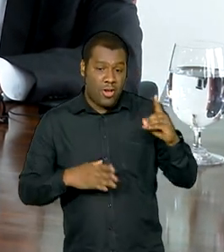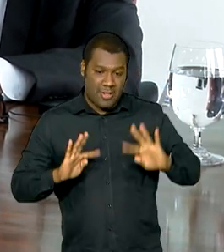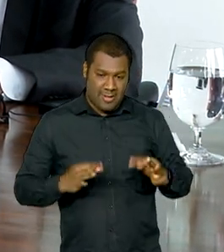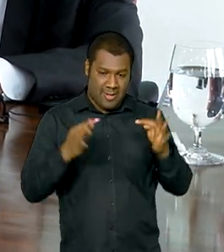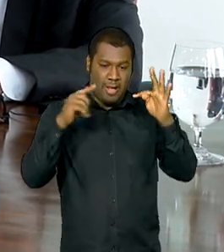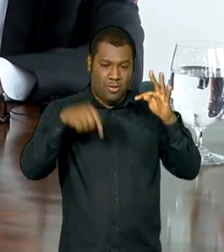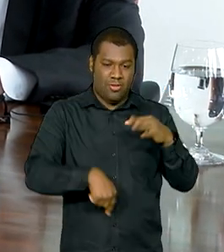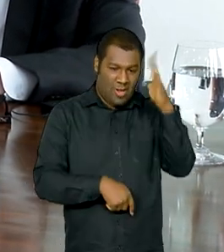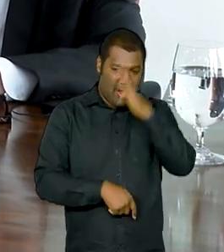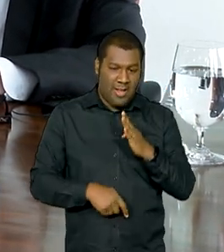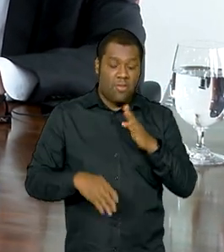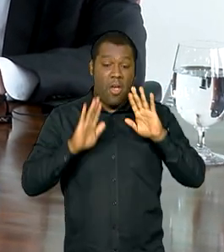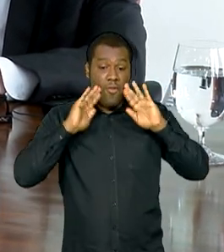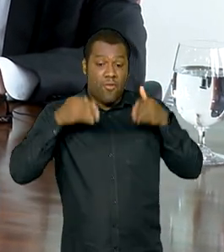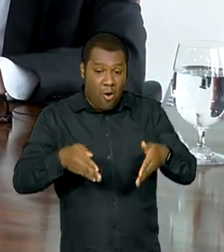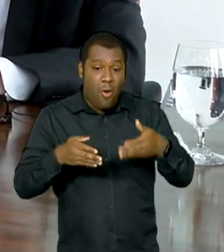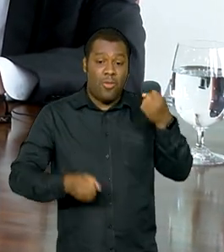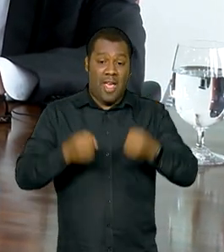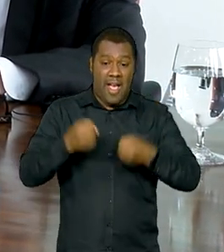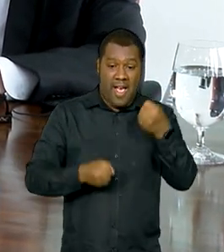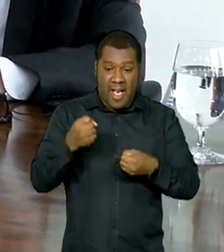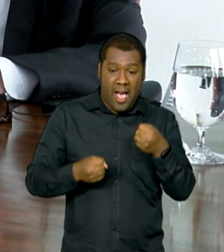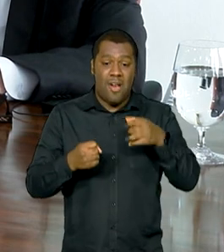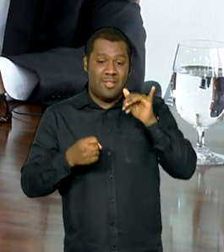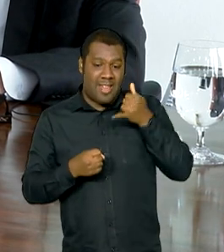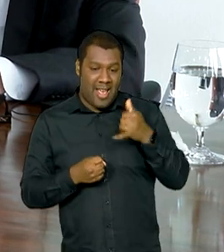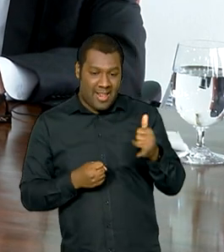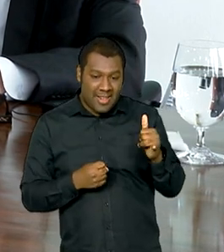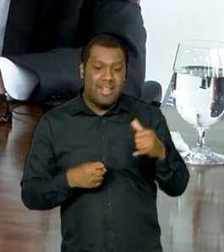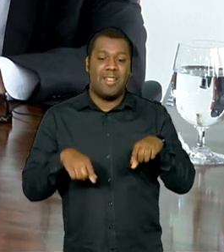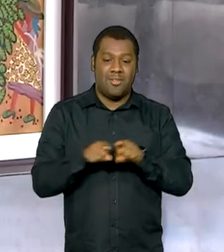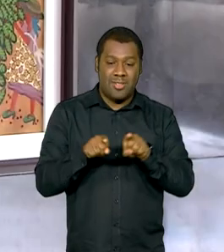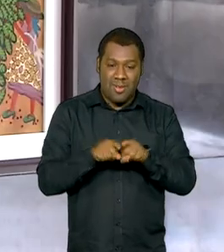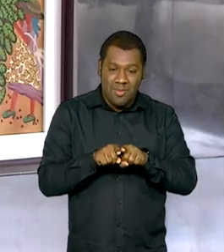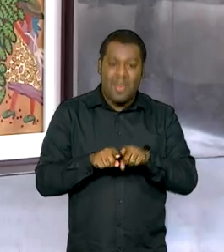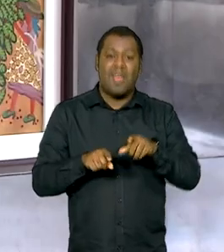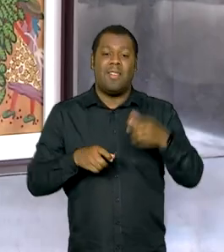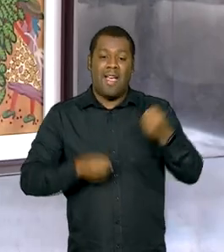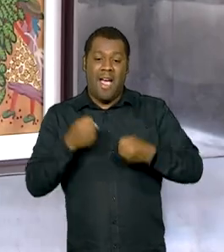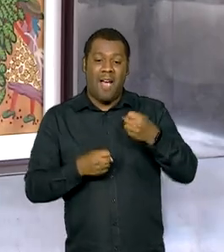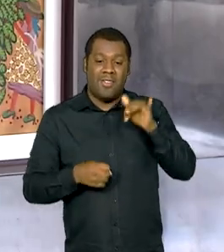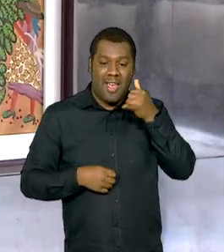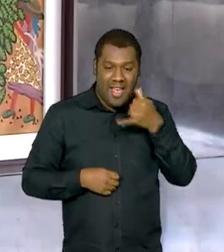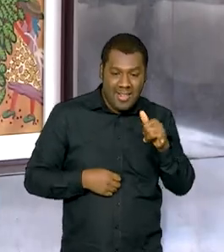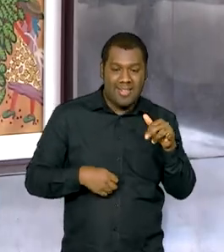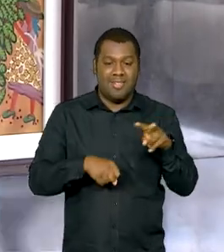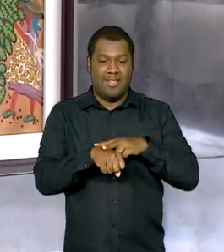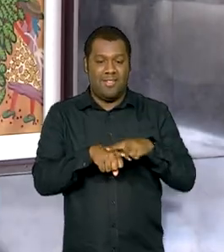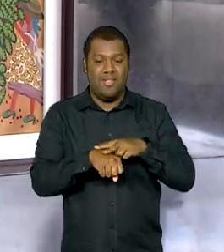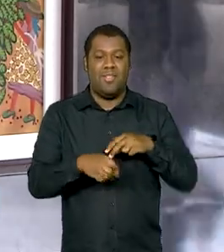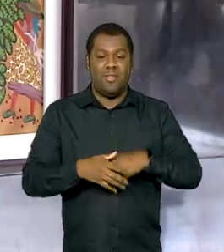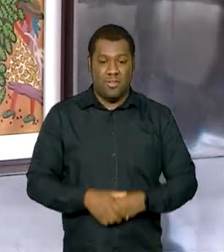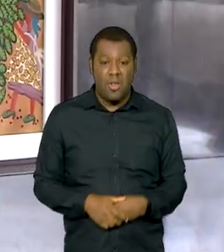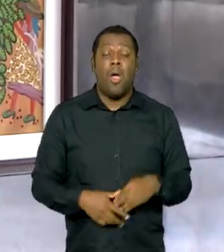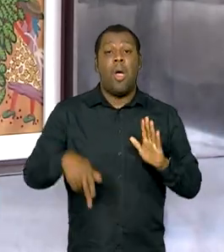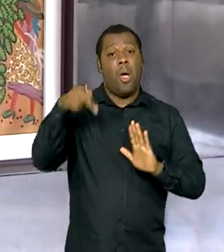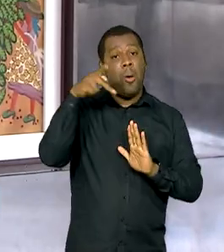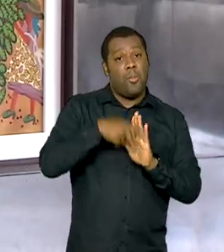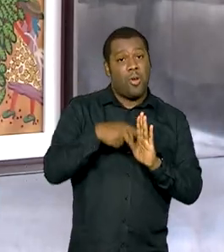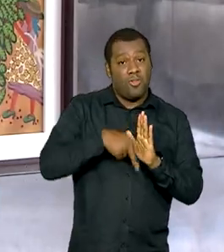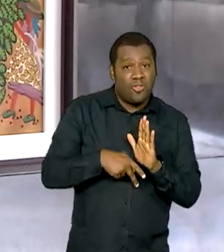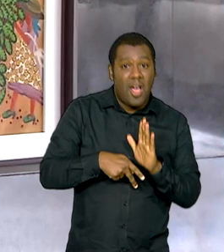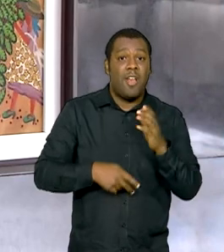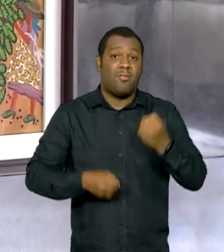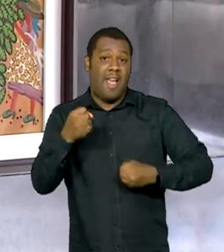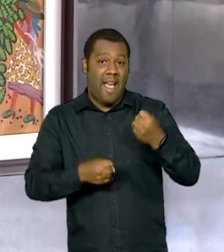foco em carros híbridos, elétricos e movidos a hidrogênio verde. O investimento será no âmbito do programa Verde Mover,